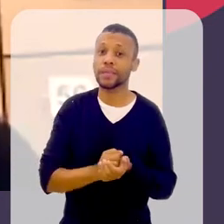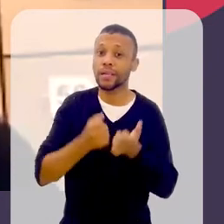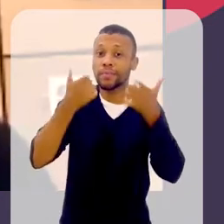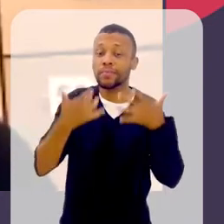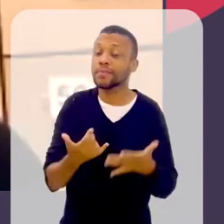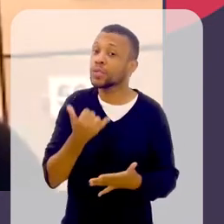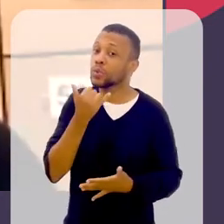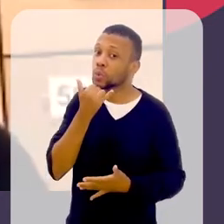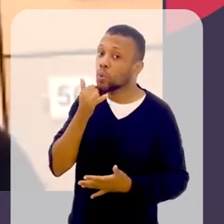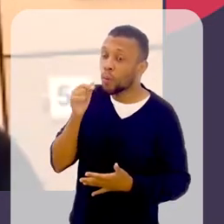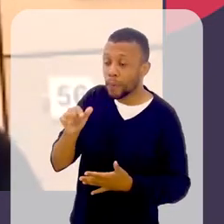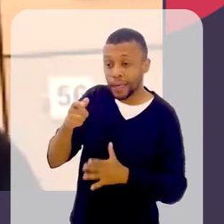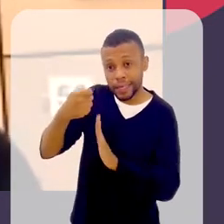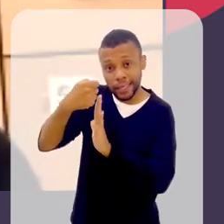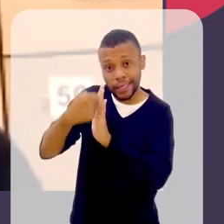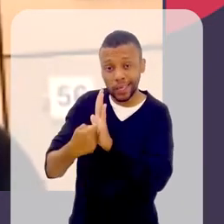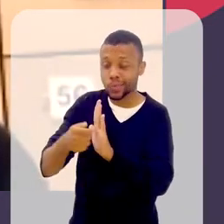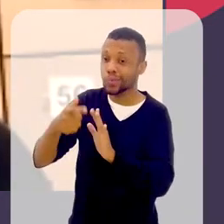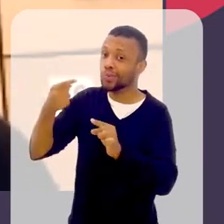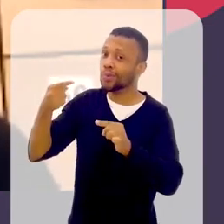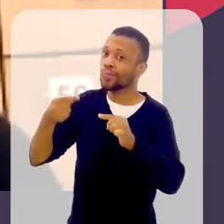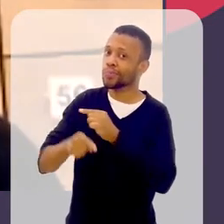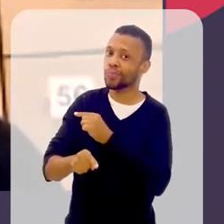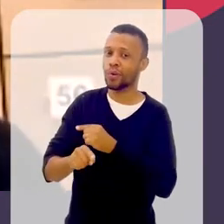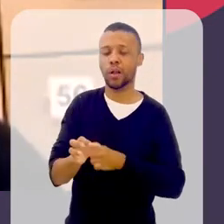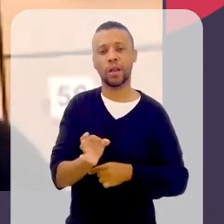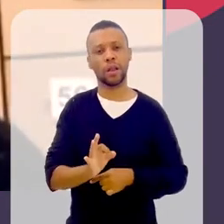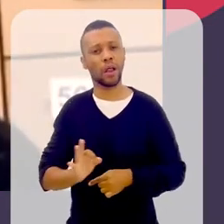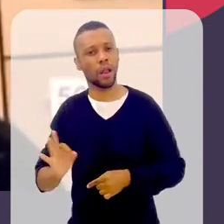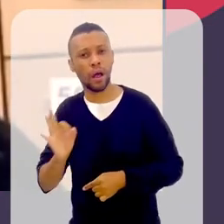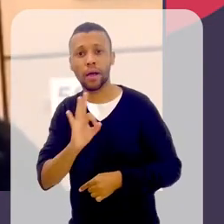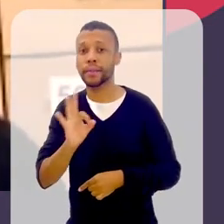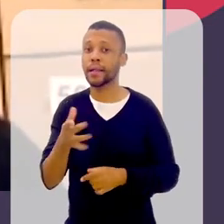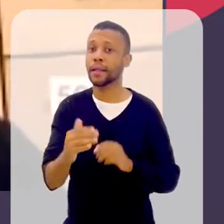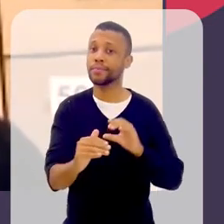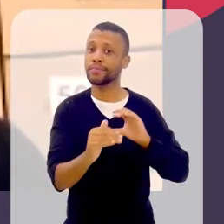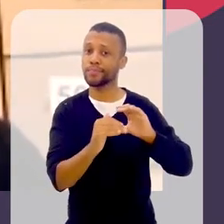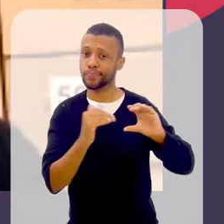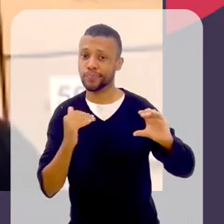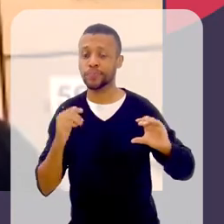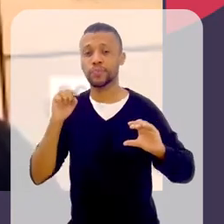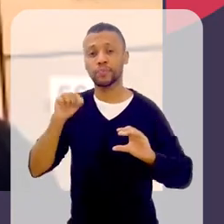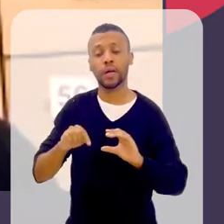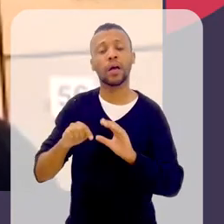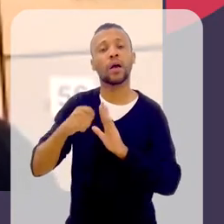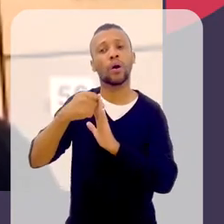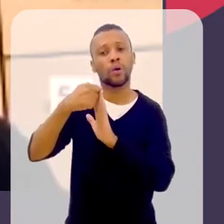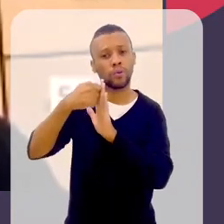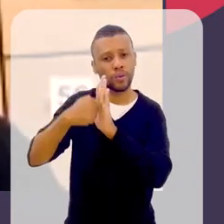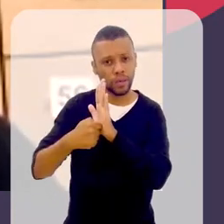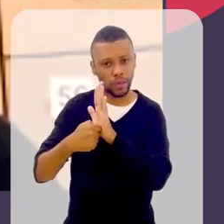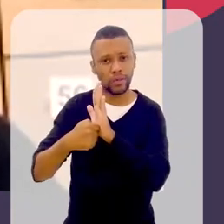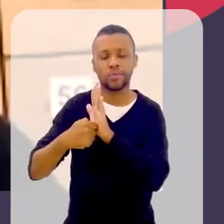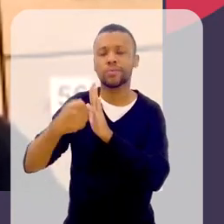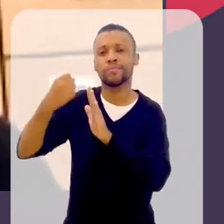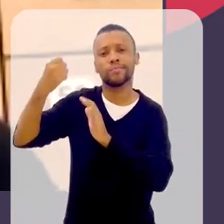falando olha, não é bem assim, vê esse texto. E ele me mandou, e aí ela me mandou um texto da Falaris Bunch,